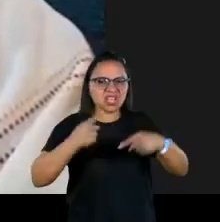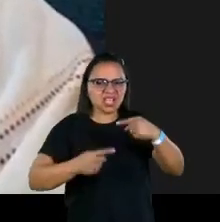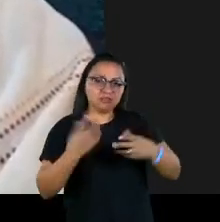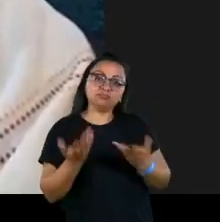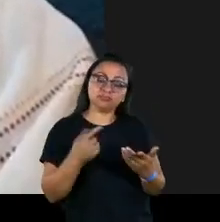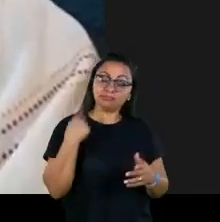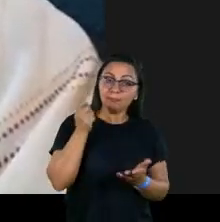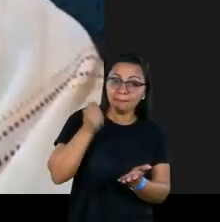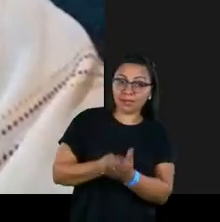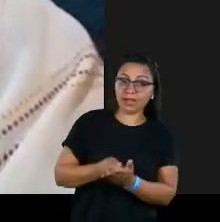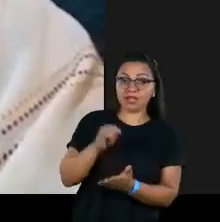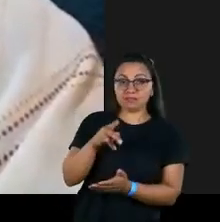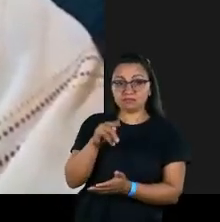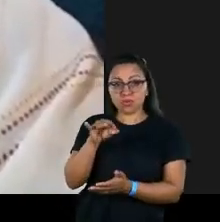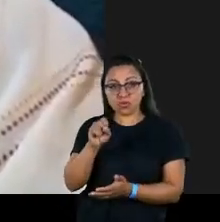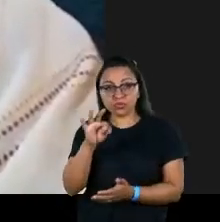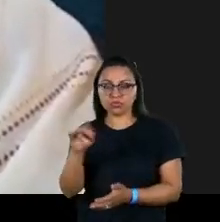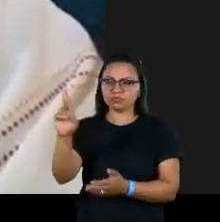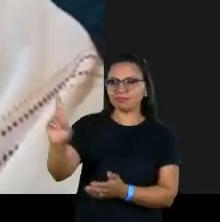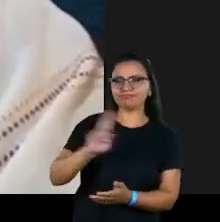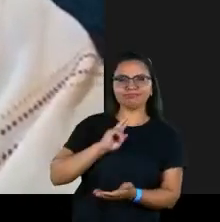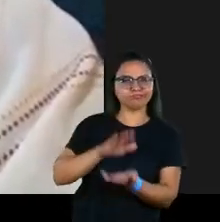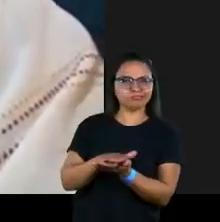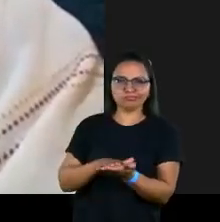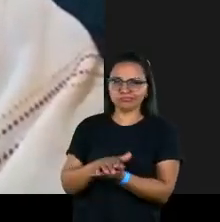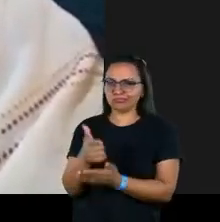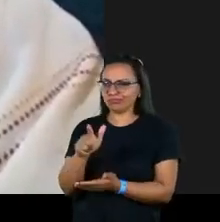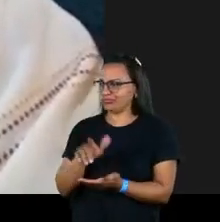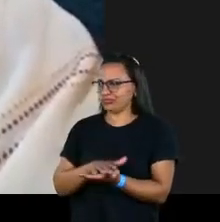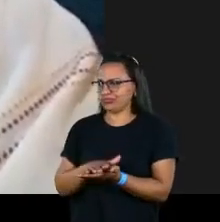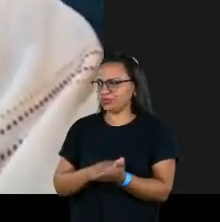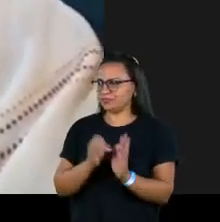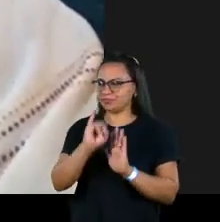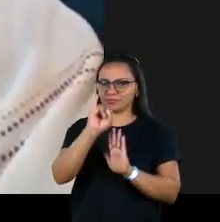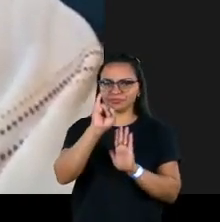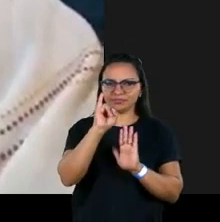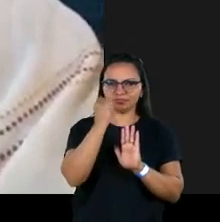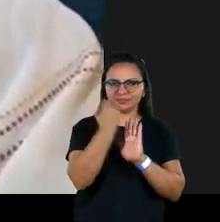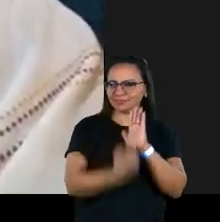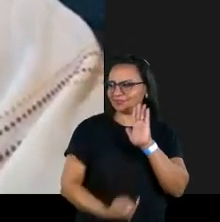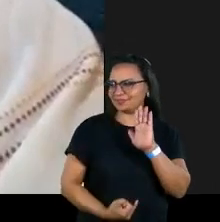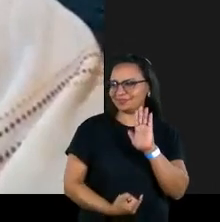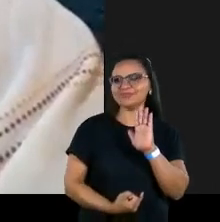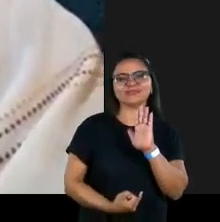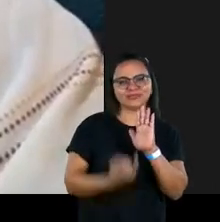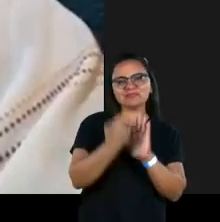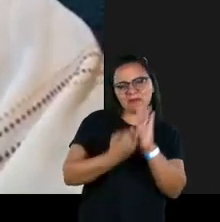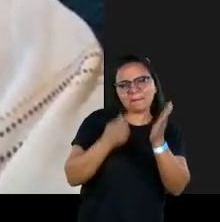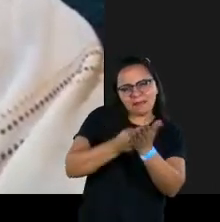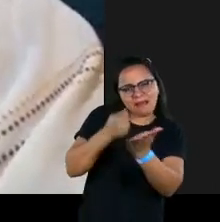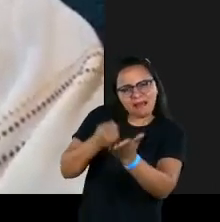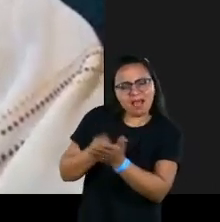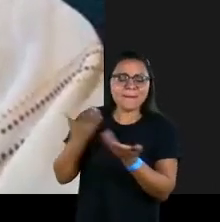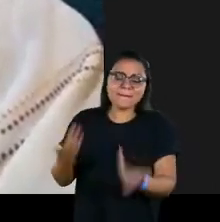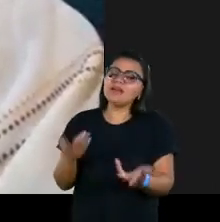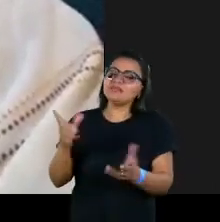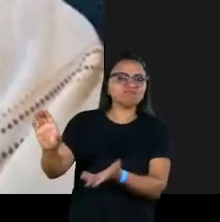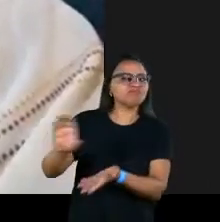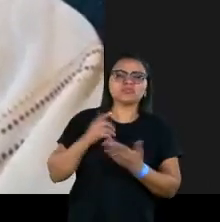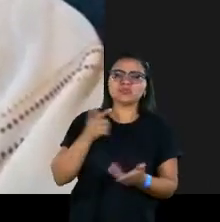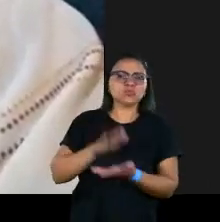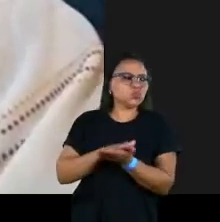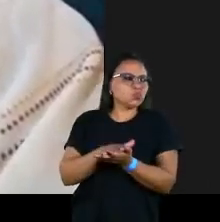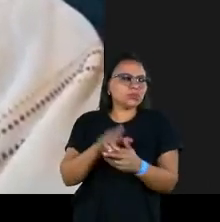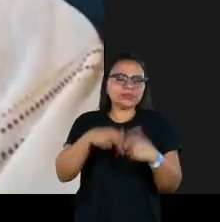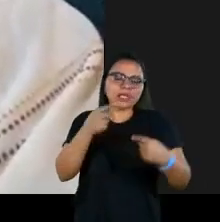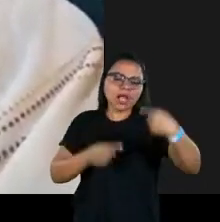inclusive, paga imposto e não tem retorno sobre esses impostos. Toda vez que vão discutir a eficiência dos serviços públicos, quando